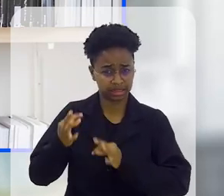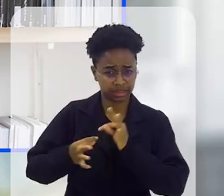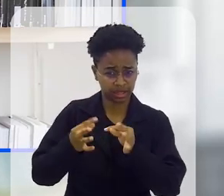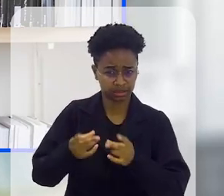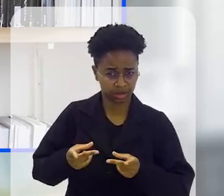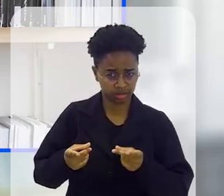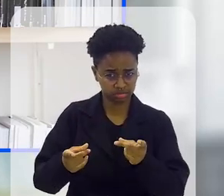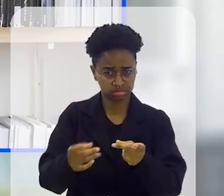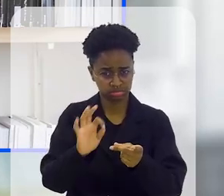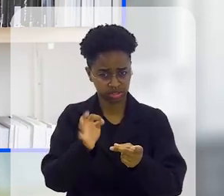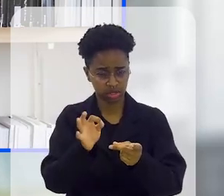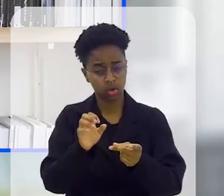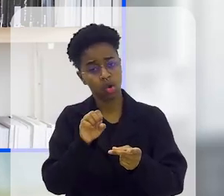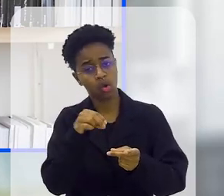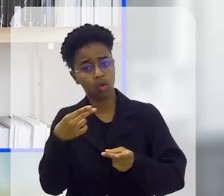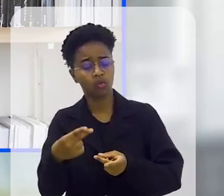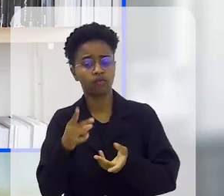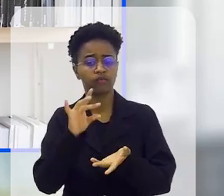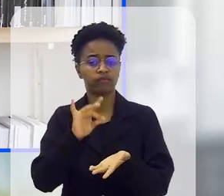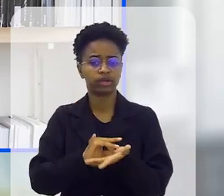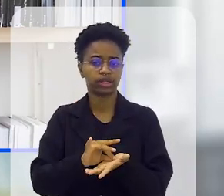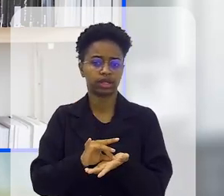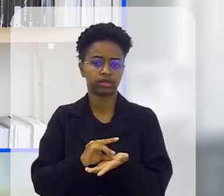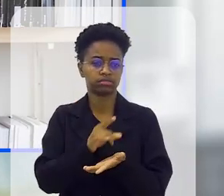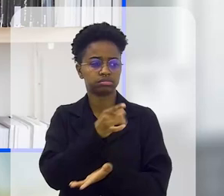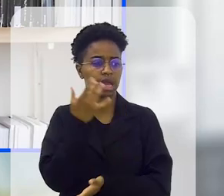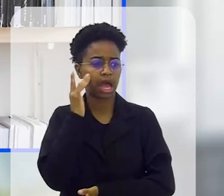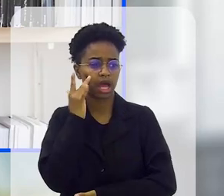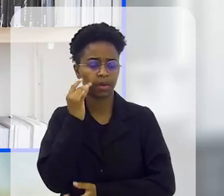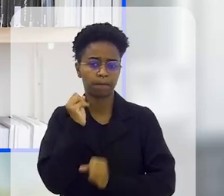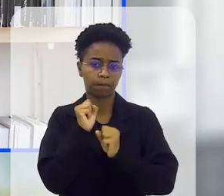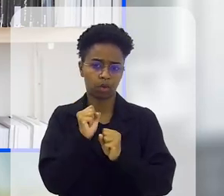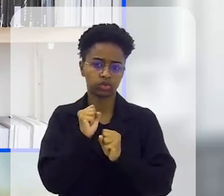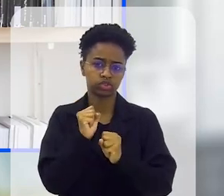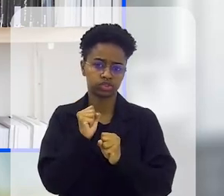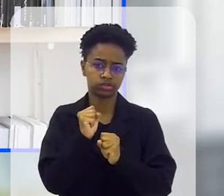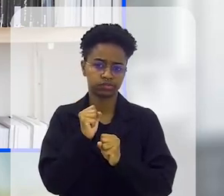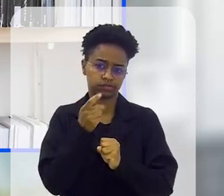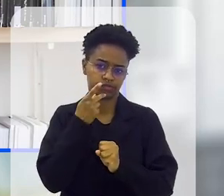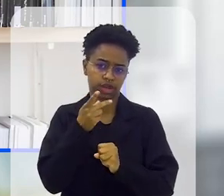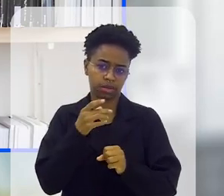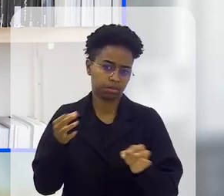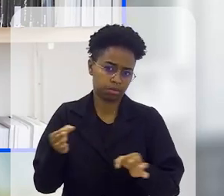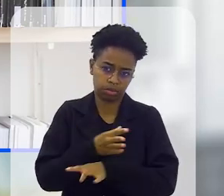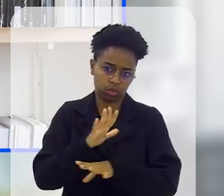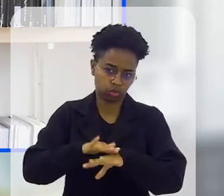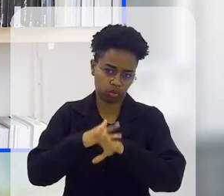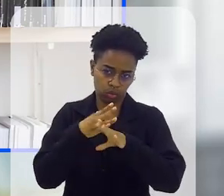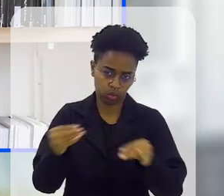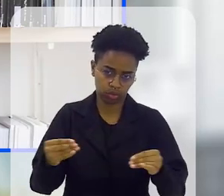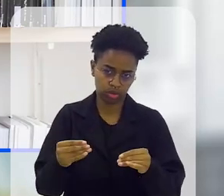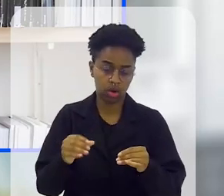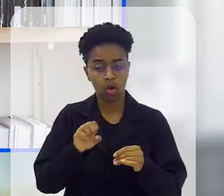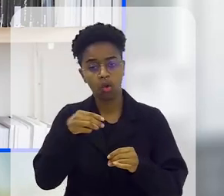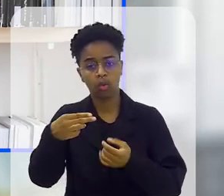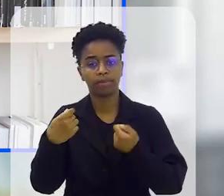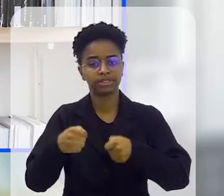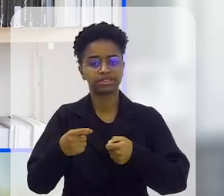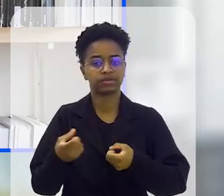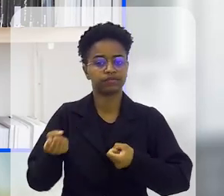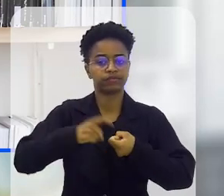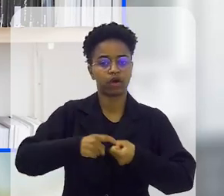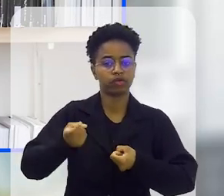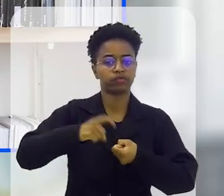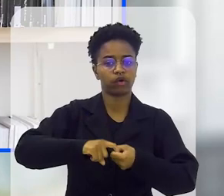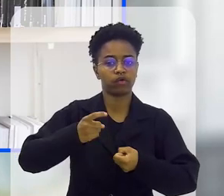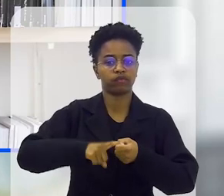em tratamento constante, vamos dizer assim, ou de fato você acha que pode chegar ou bater o martelo e, ah, está curado, e a pessoa sempre